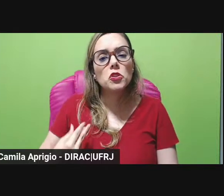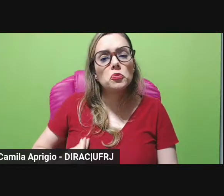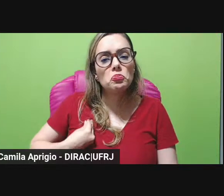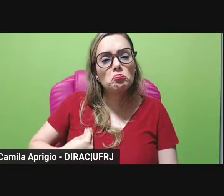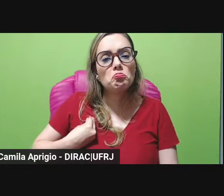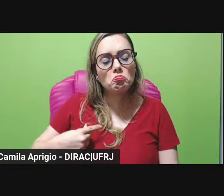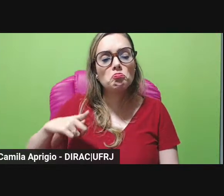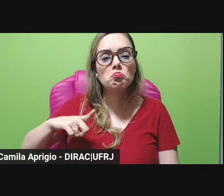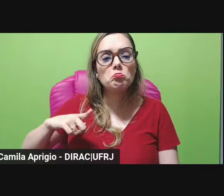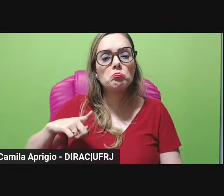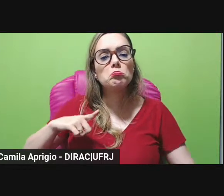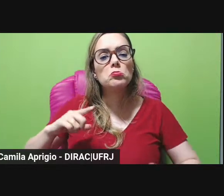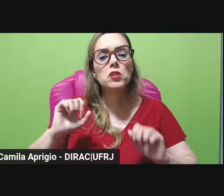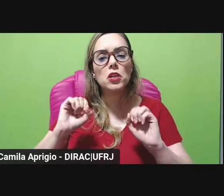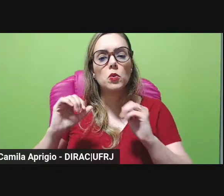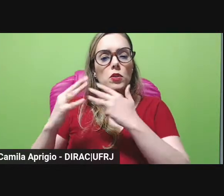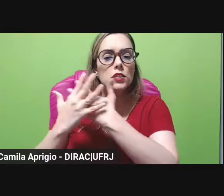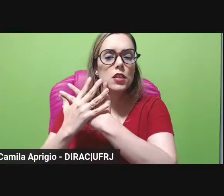compartilhar aqui